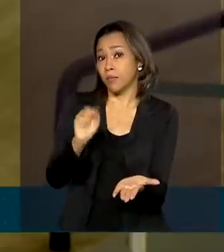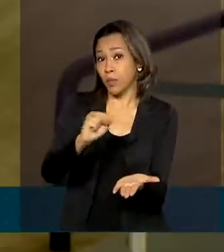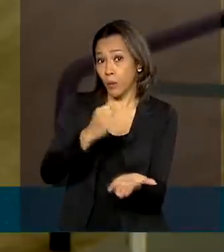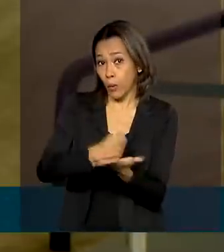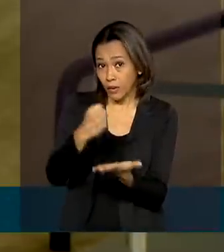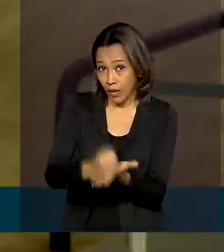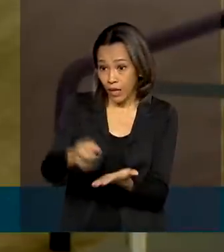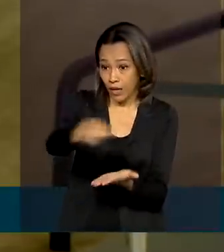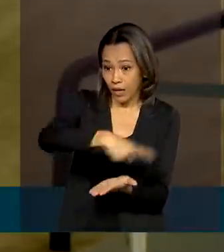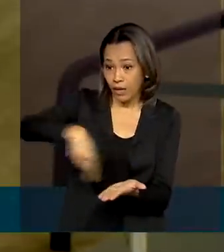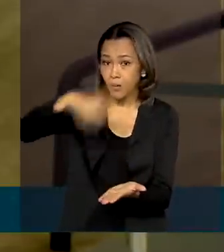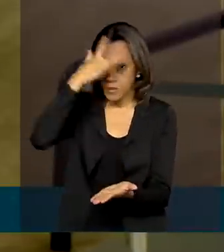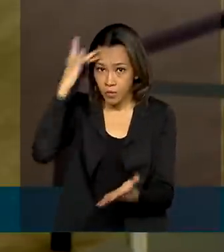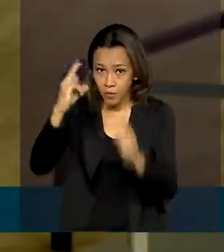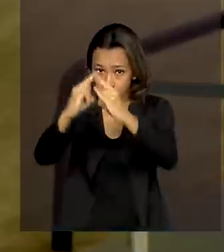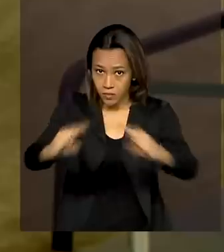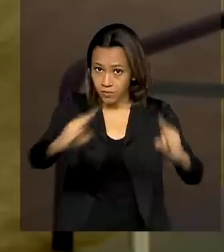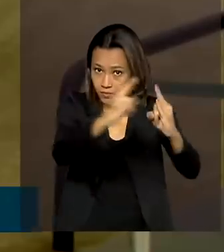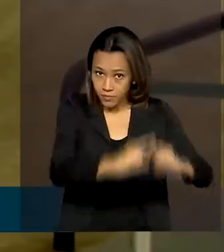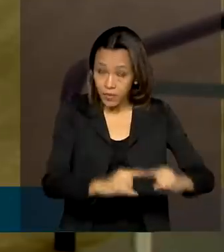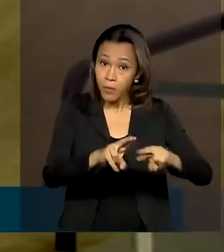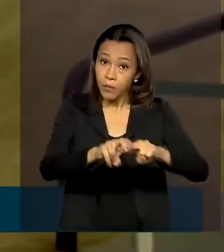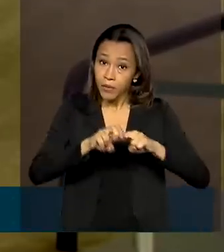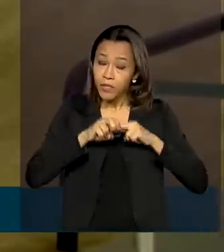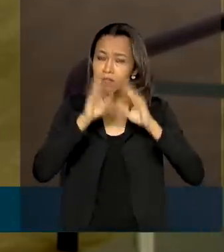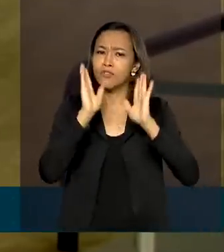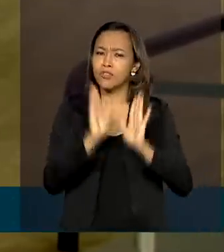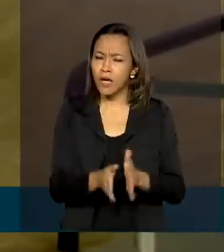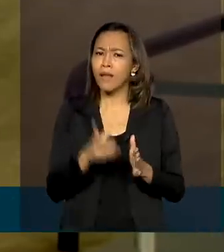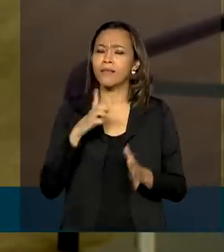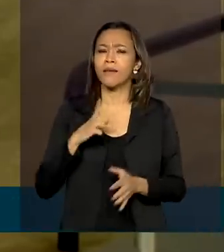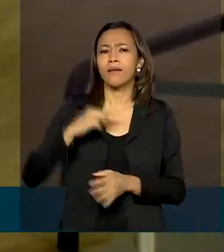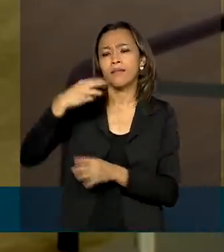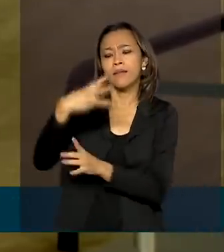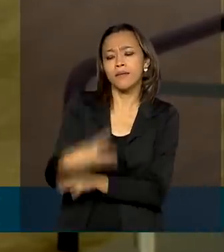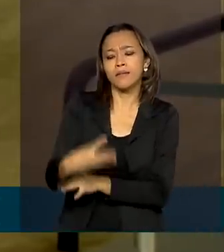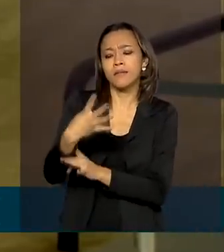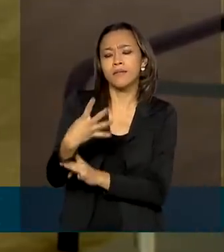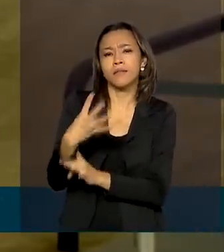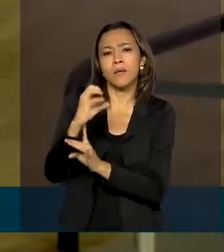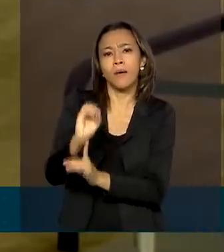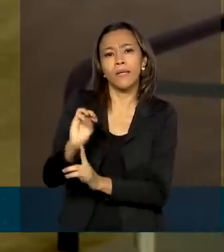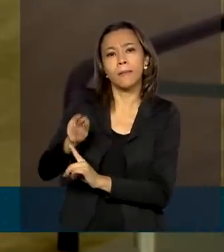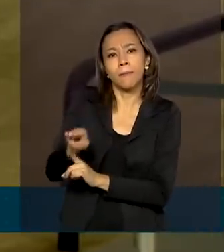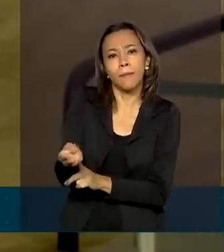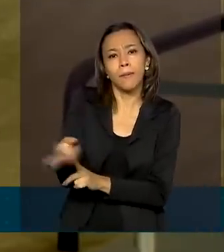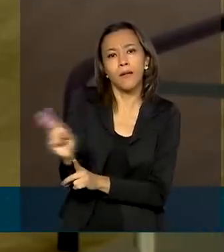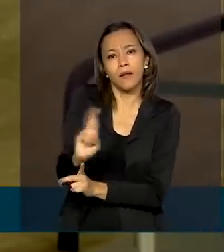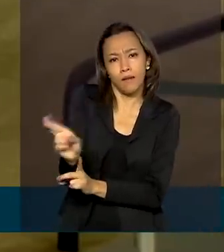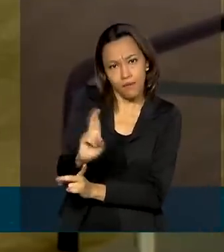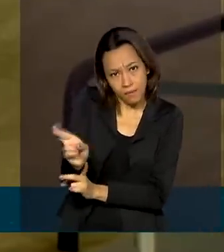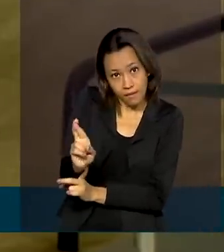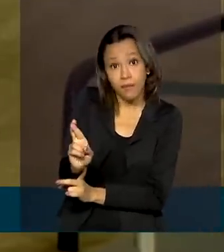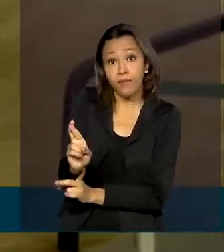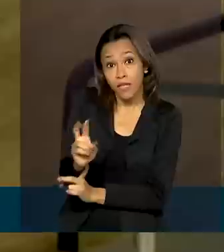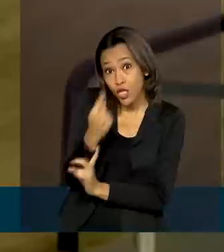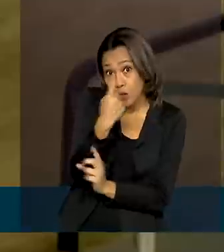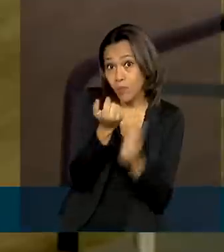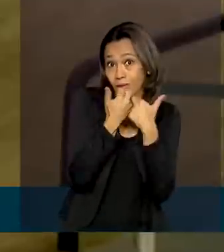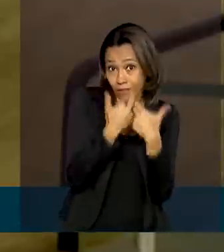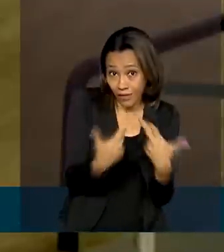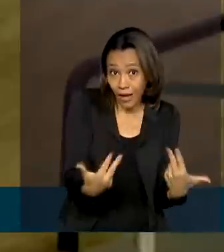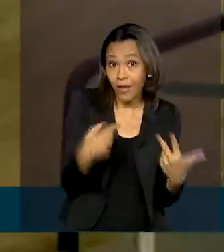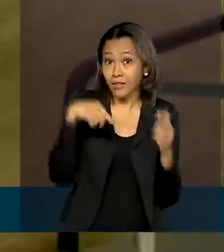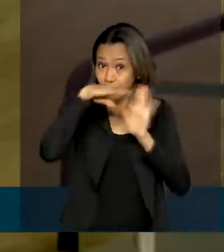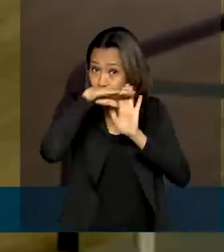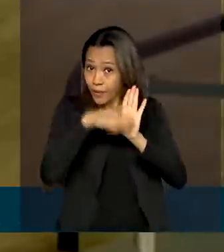com os assentados. Para isso, já estão disponíveis 340 milhões de reais. E uma das novidades